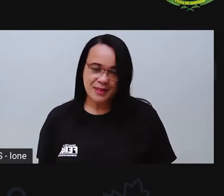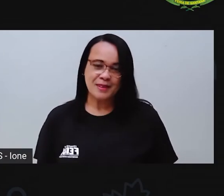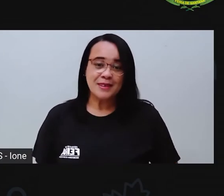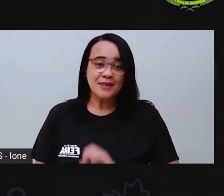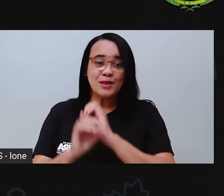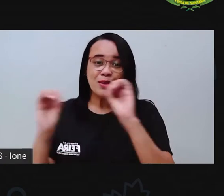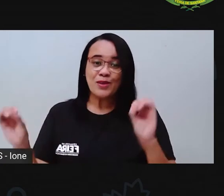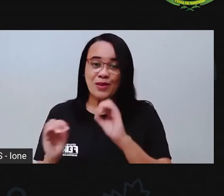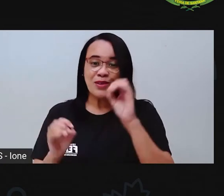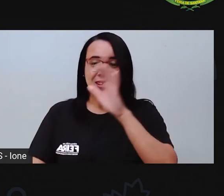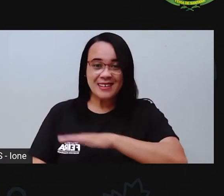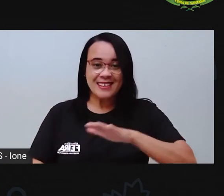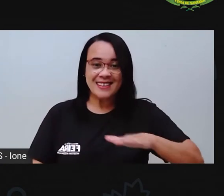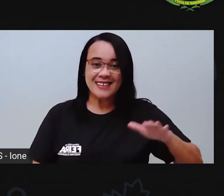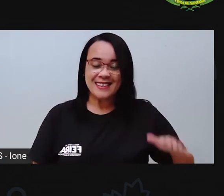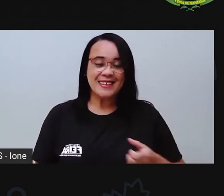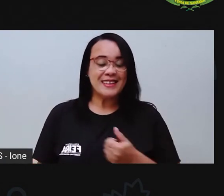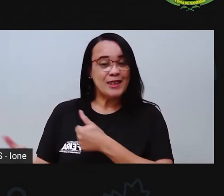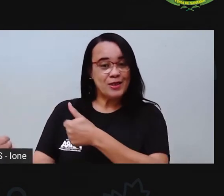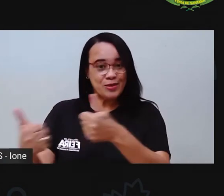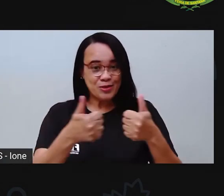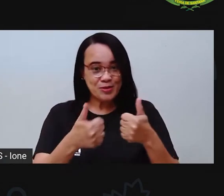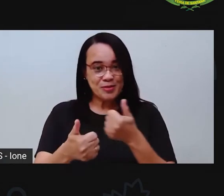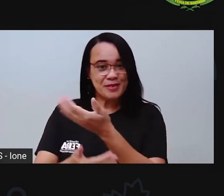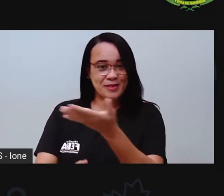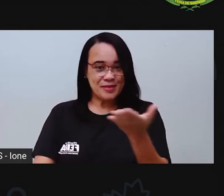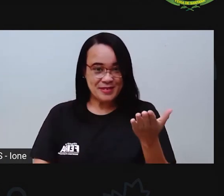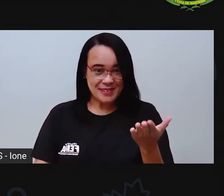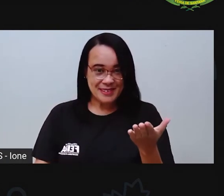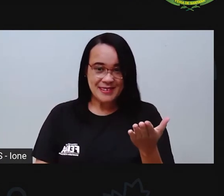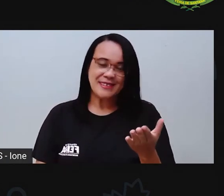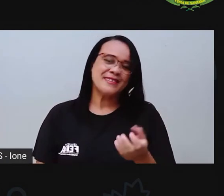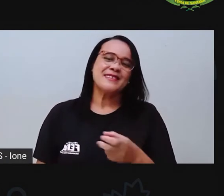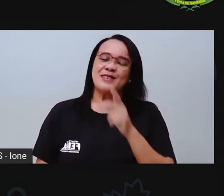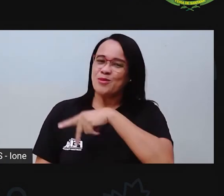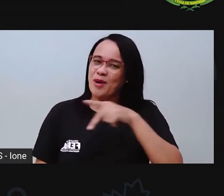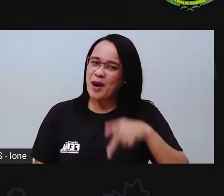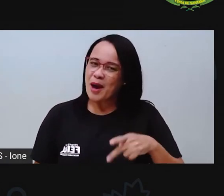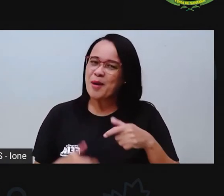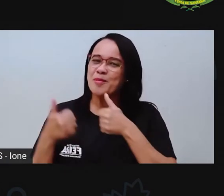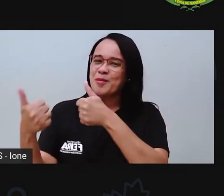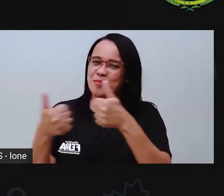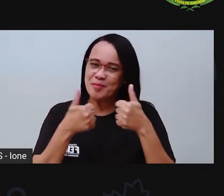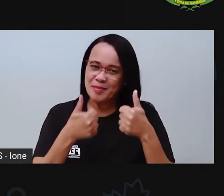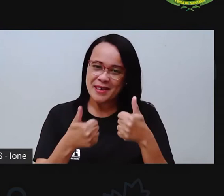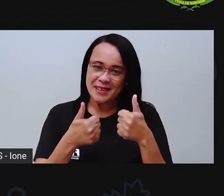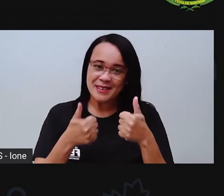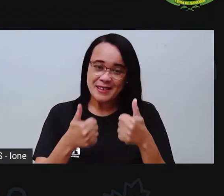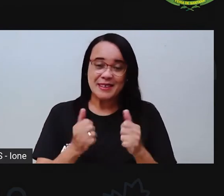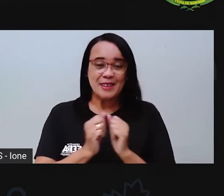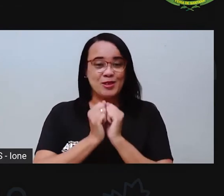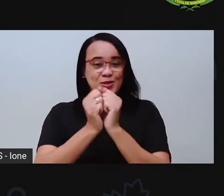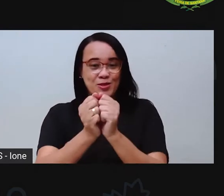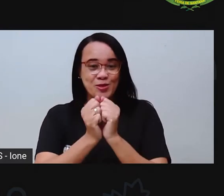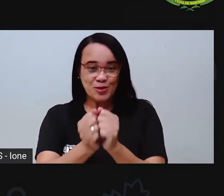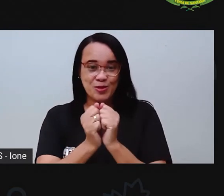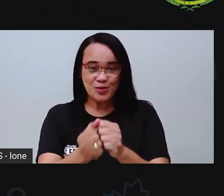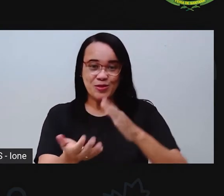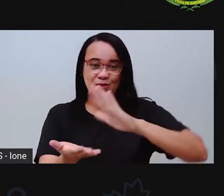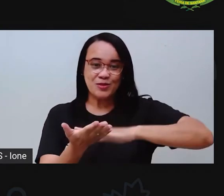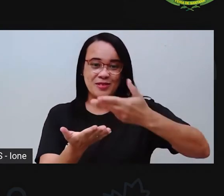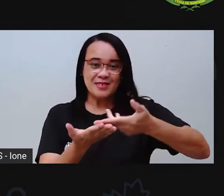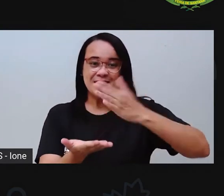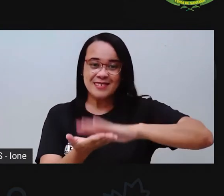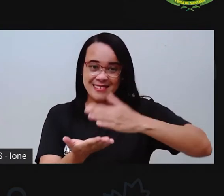Olá, crianças! Tudo bem com vocês? Comigo tá tudo bem. Aqui eu tô hoje na companhia de Ione, que é a nossa